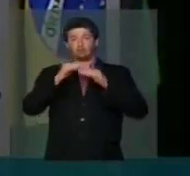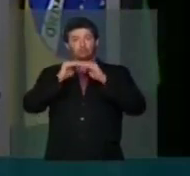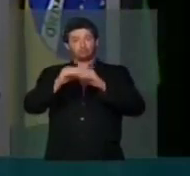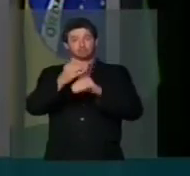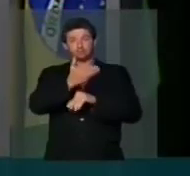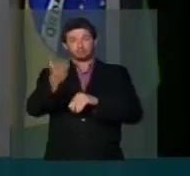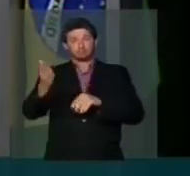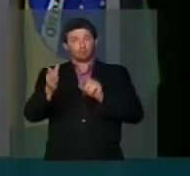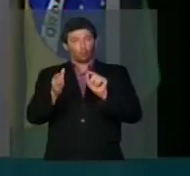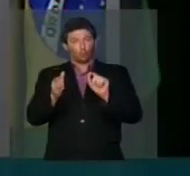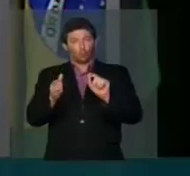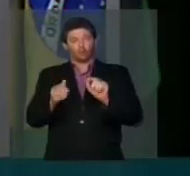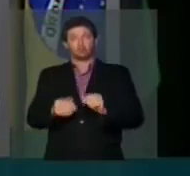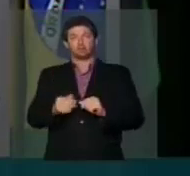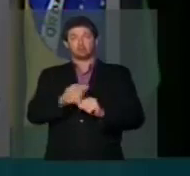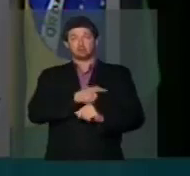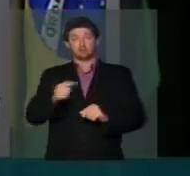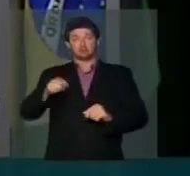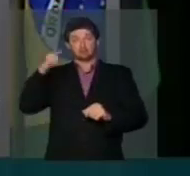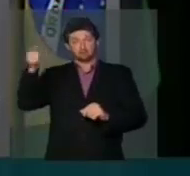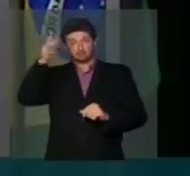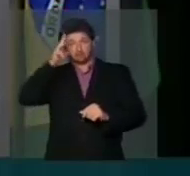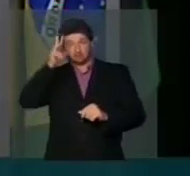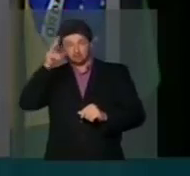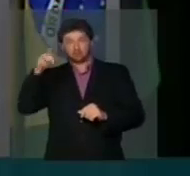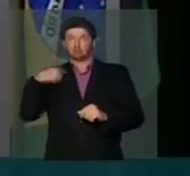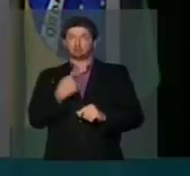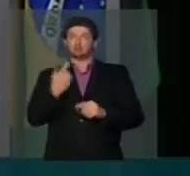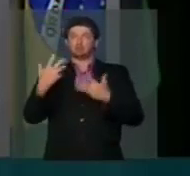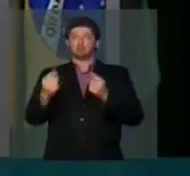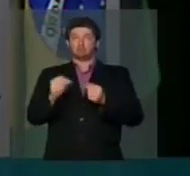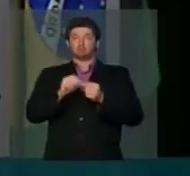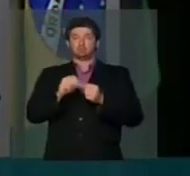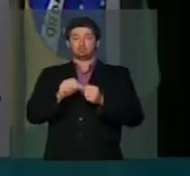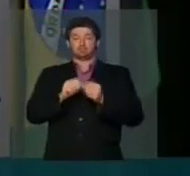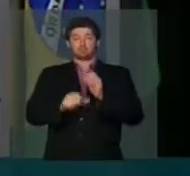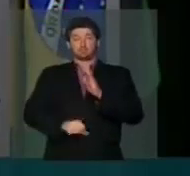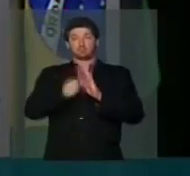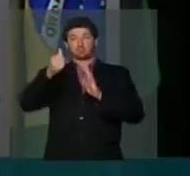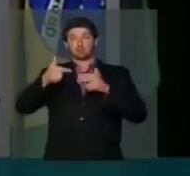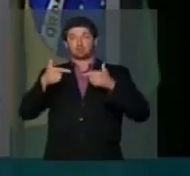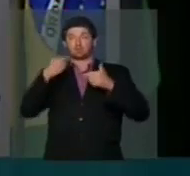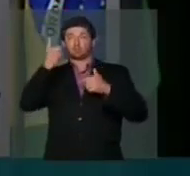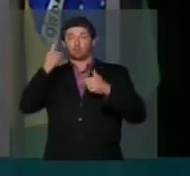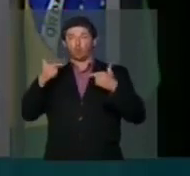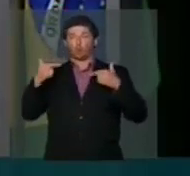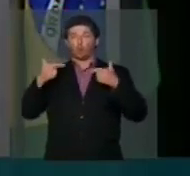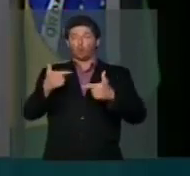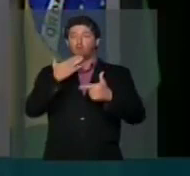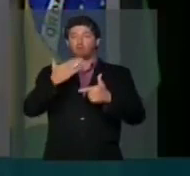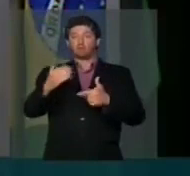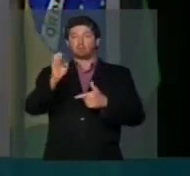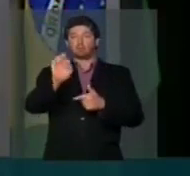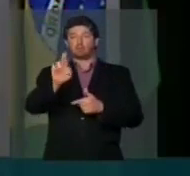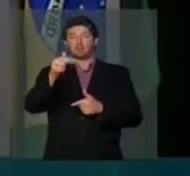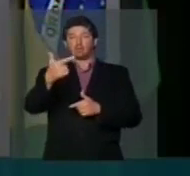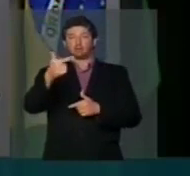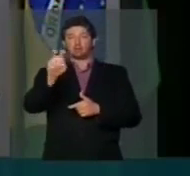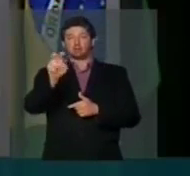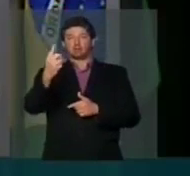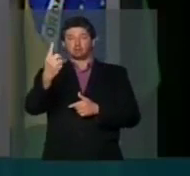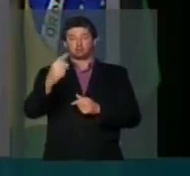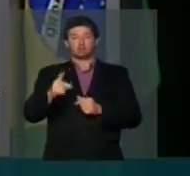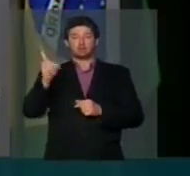que na próxima semana, na terça-feira, estaremos lançando a nossa primeira frente parlamentar pela BR 251,